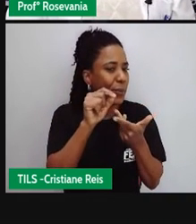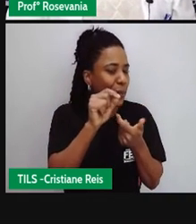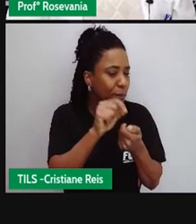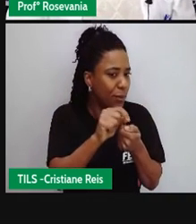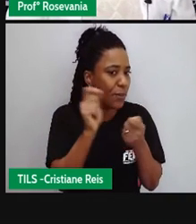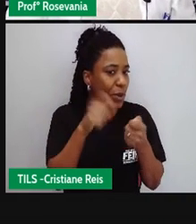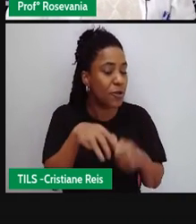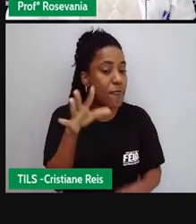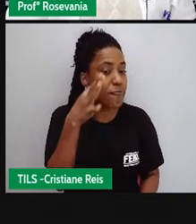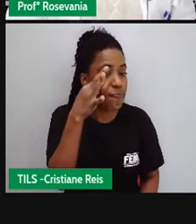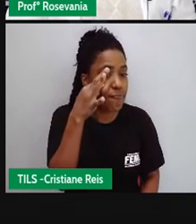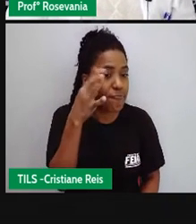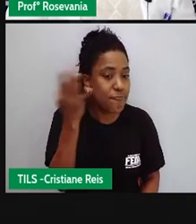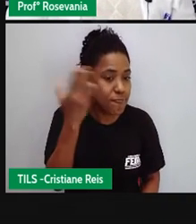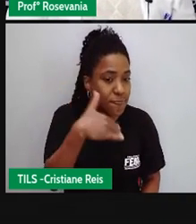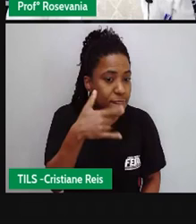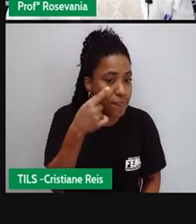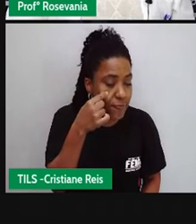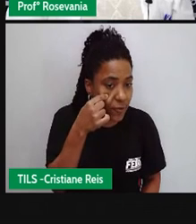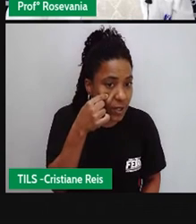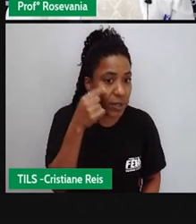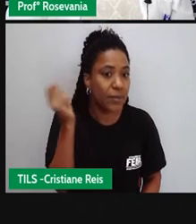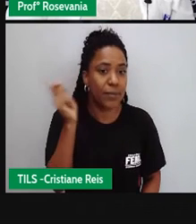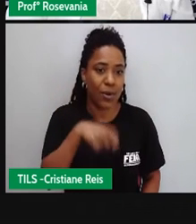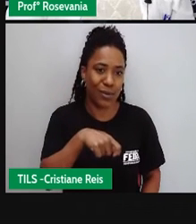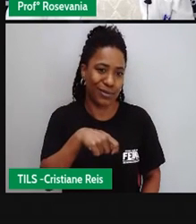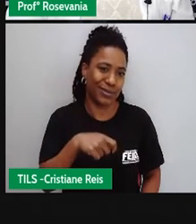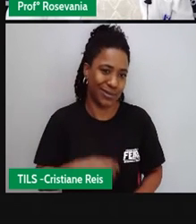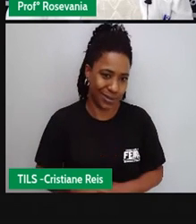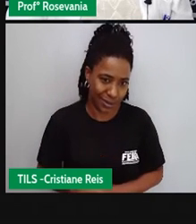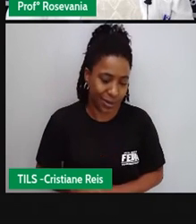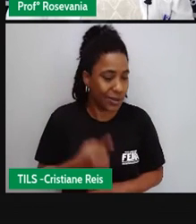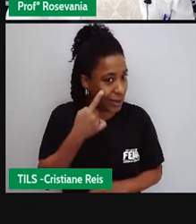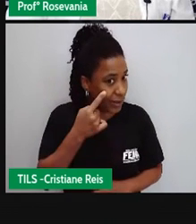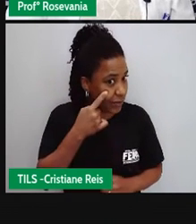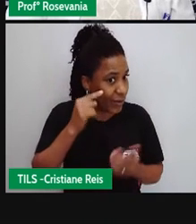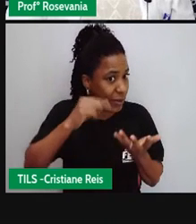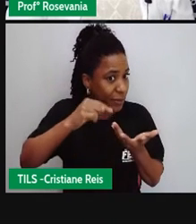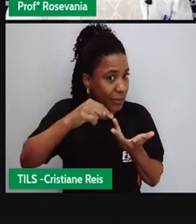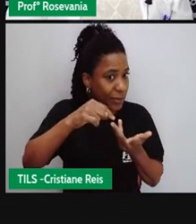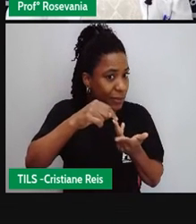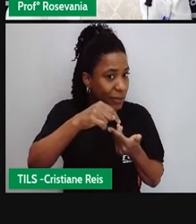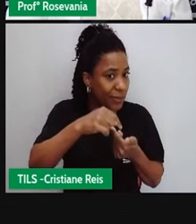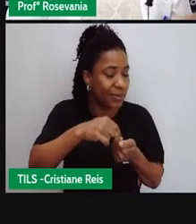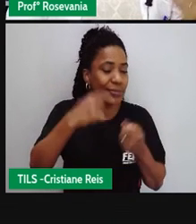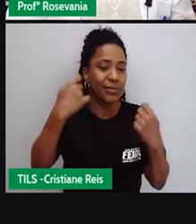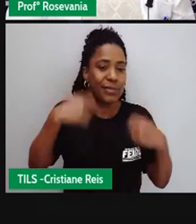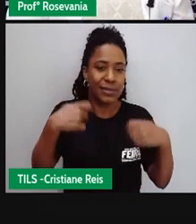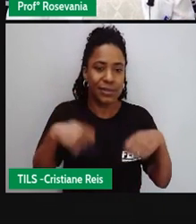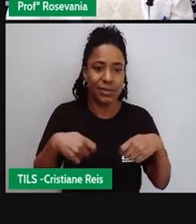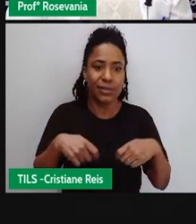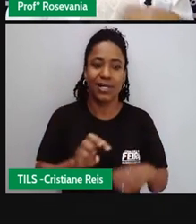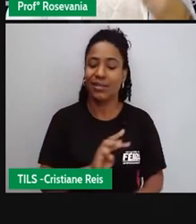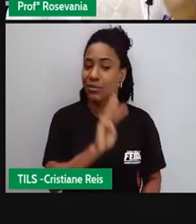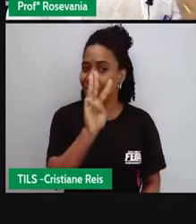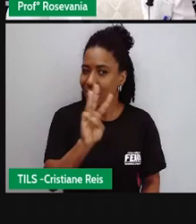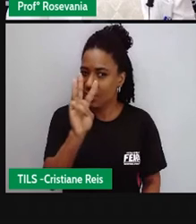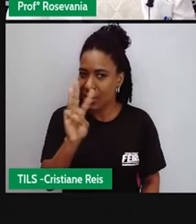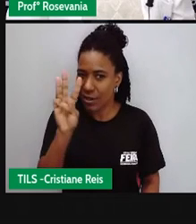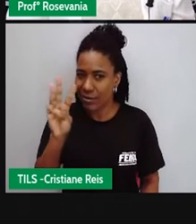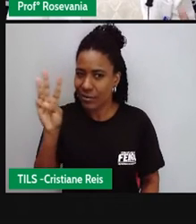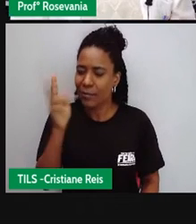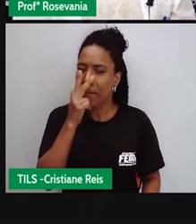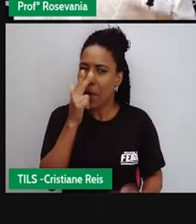ver esse produto. Então, observem algumas questõezinhas. É claro que, às vezes, os sites são tão parecidos, são